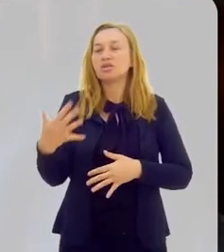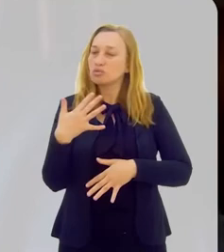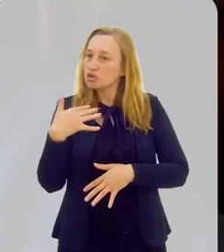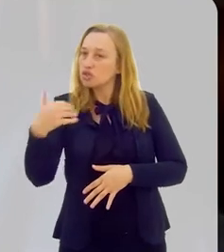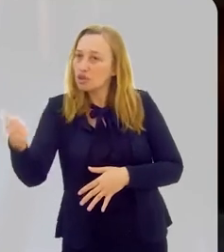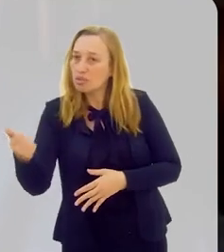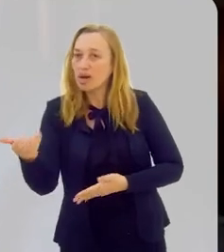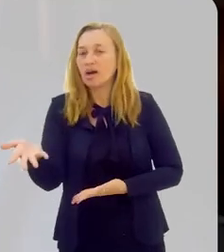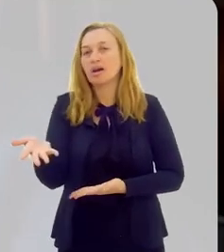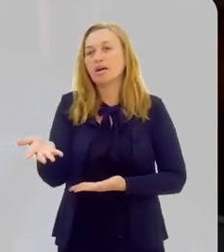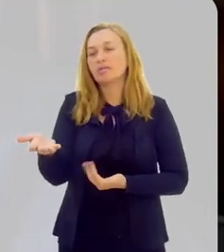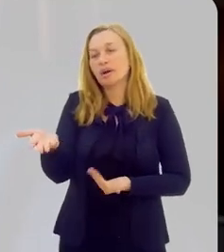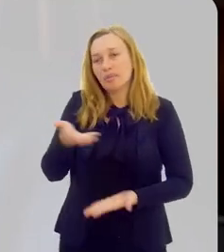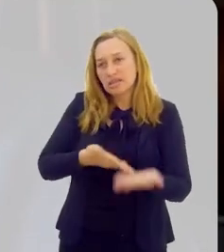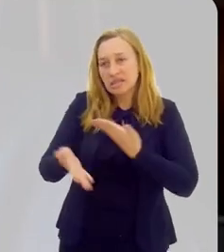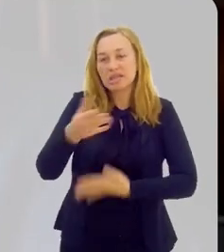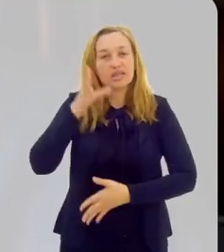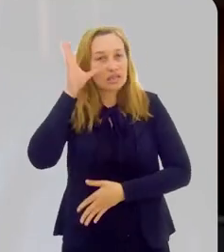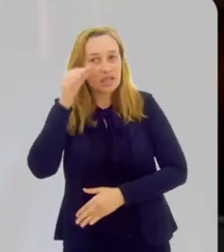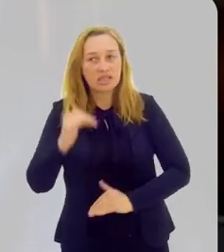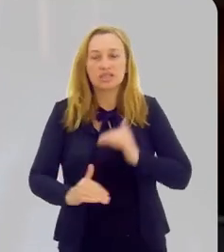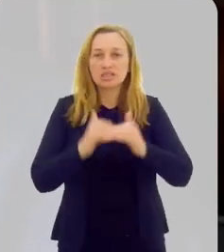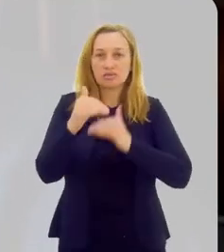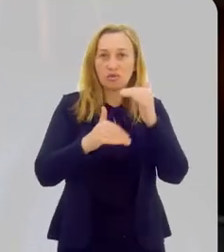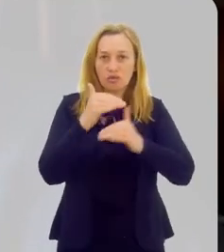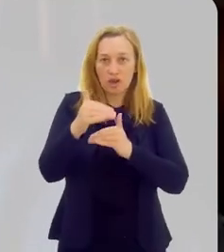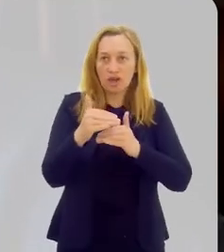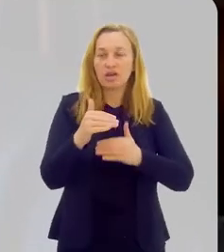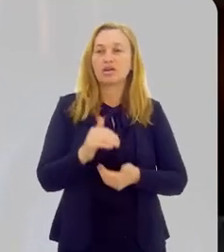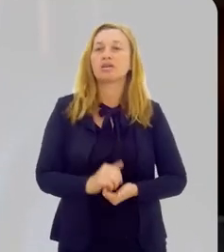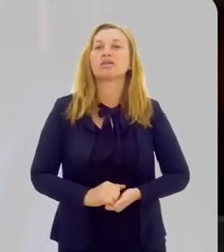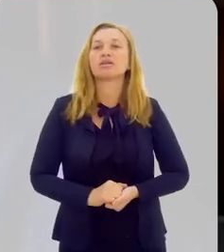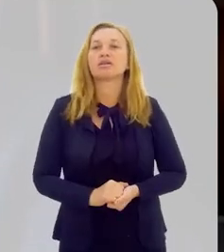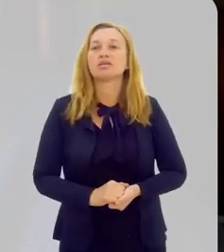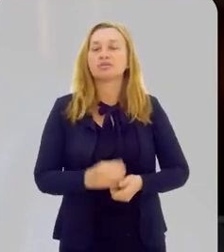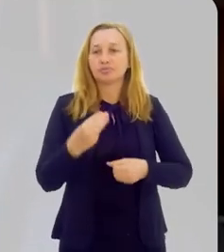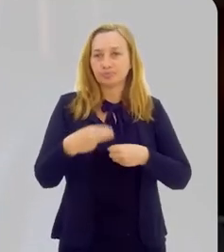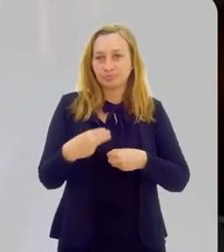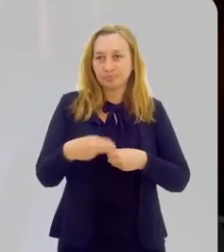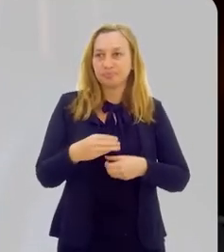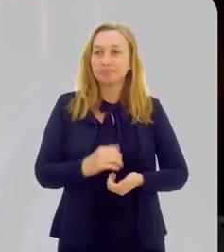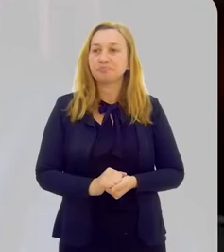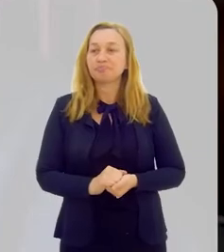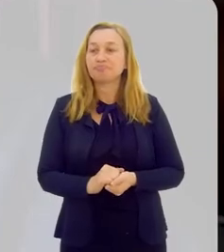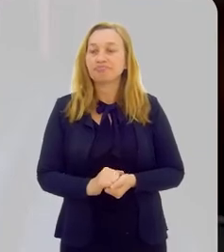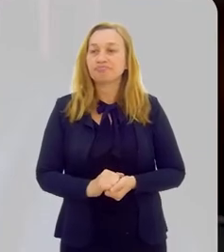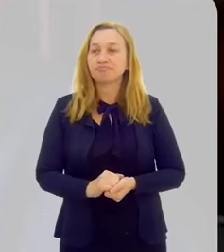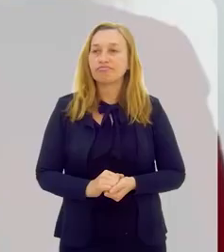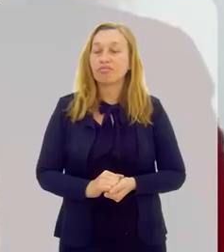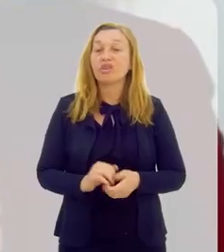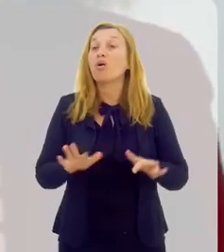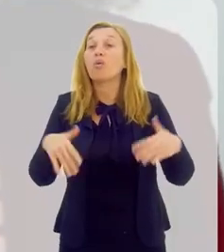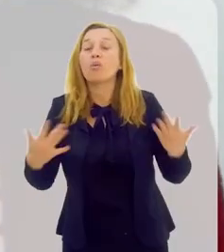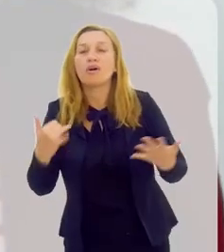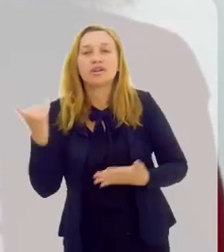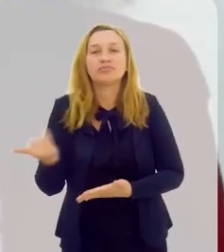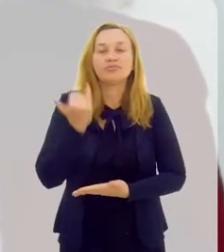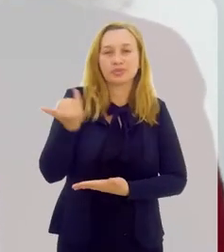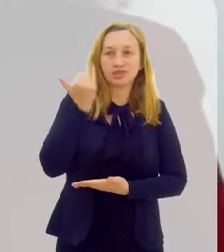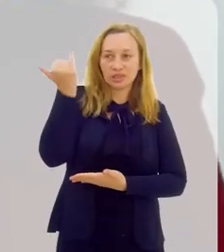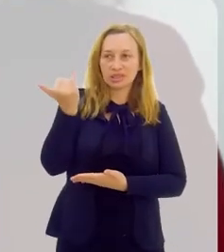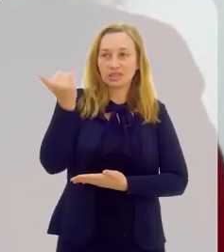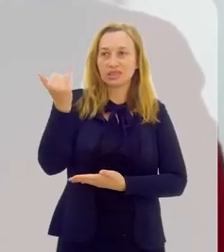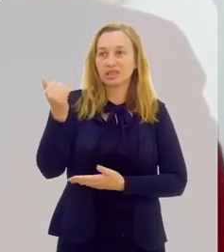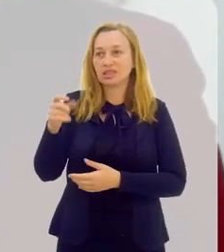nos chamar para parceria, que nós temos total interesse em desenvolver com o município. E qual, para senhor,